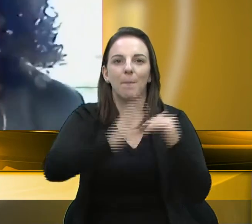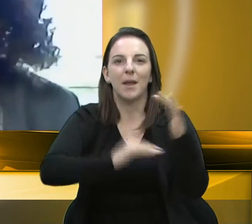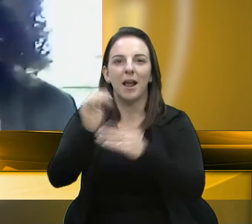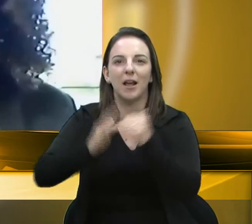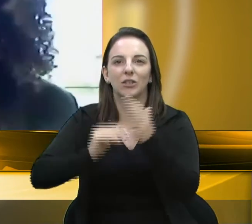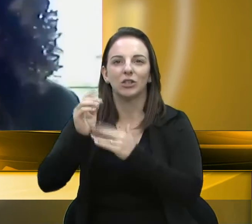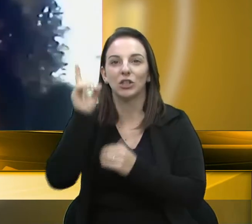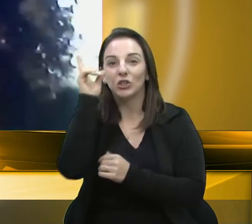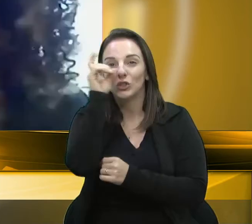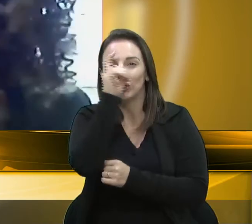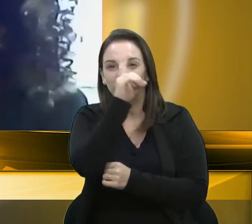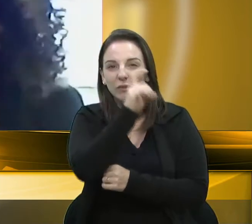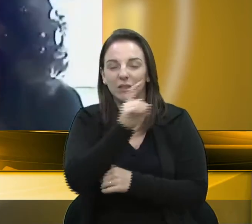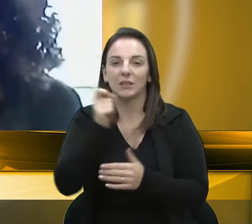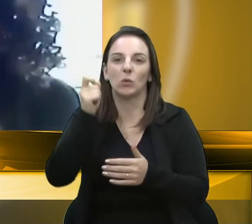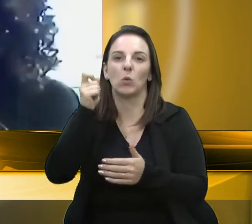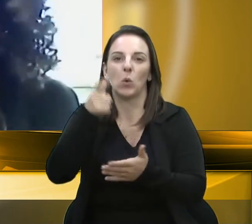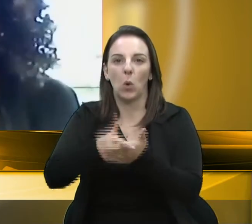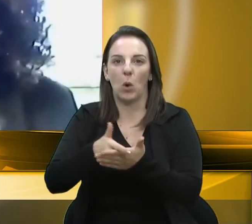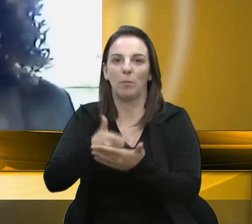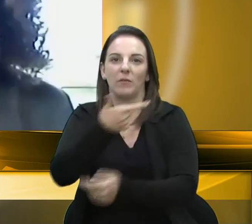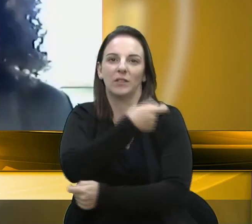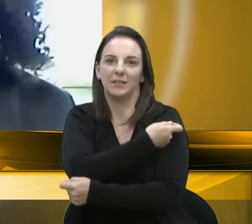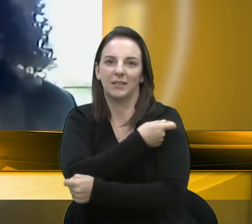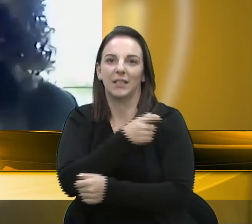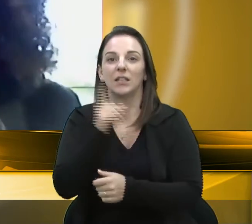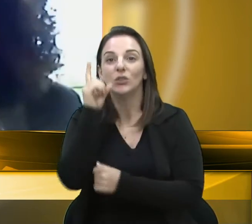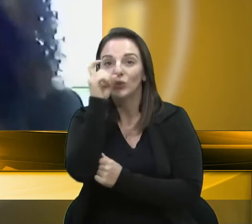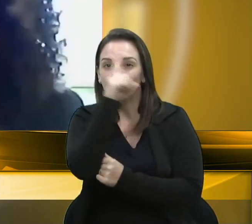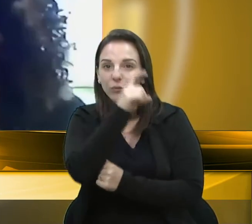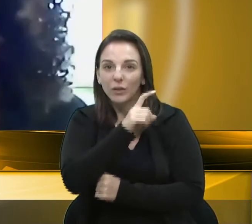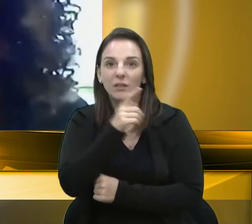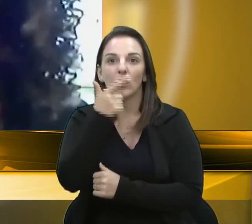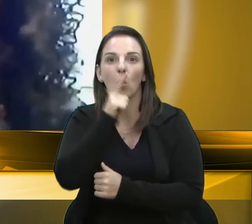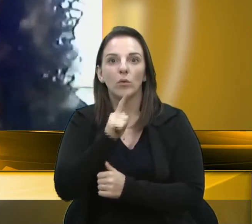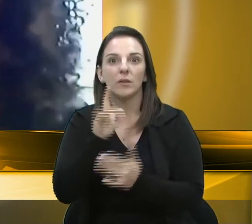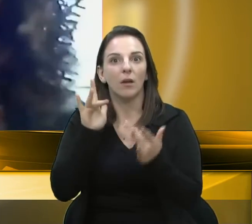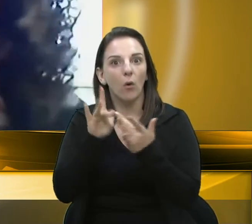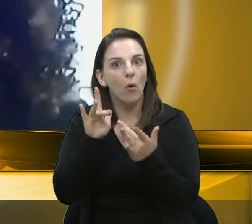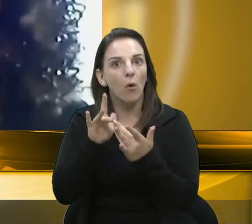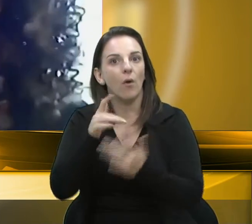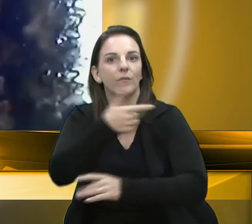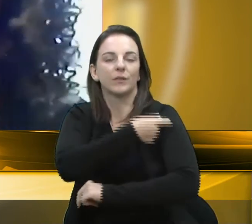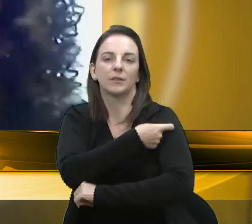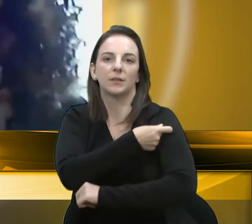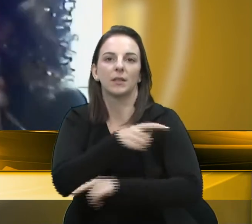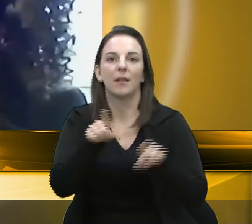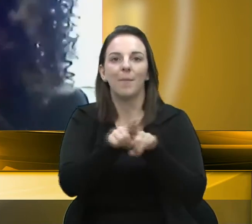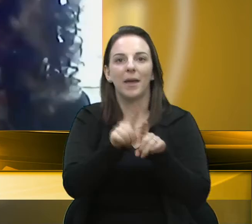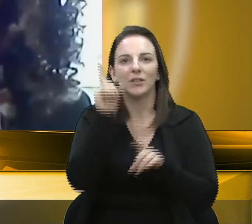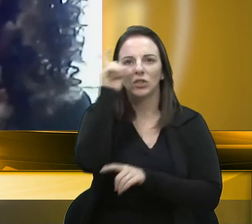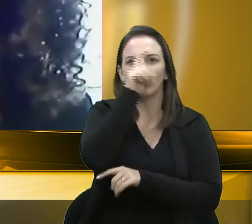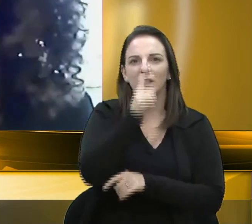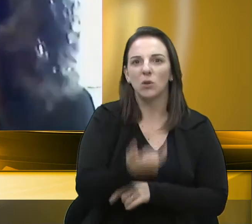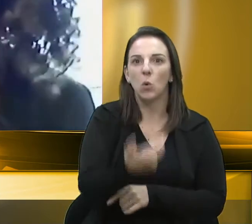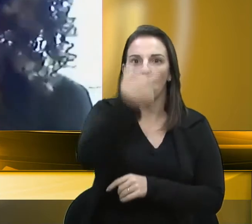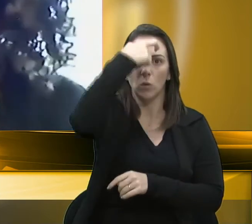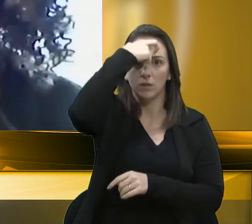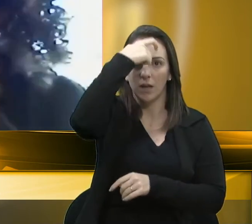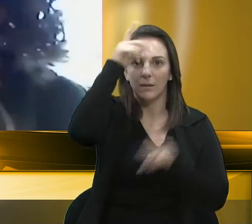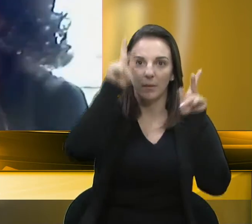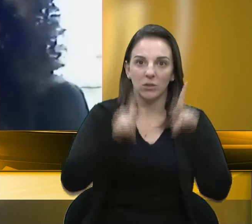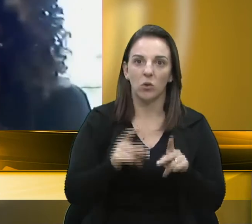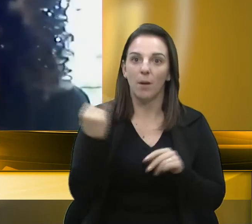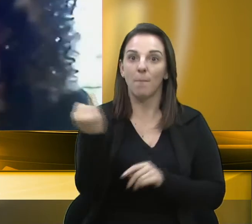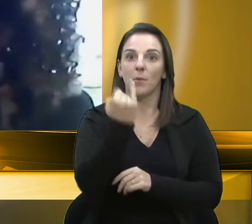vacina, que dificultaram o acesso da população à vacina, que dificultaram a conscientização das pessoas da importância da vacina.